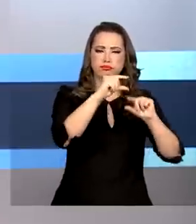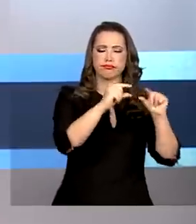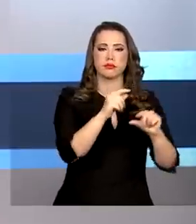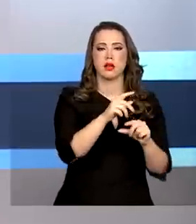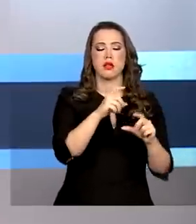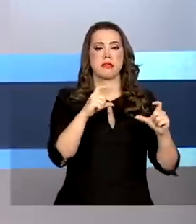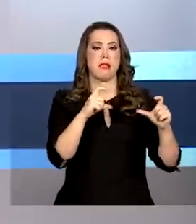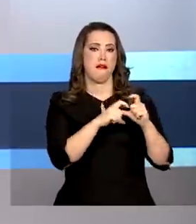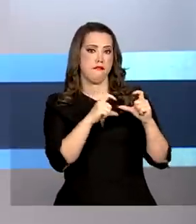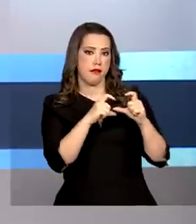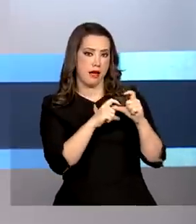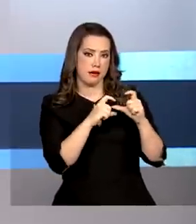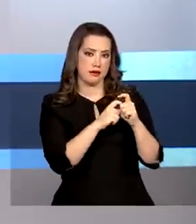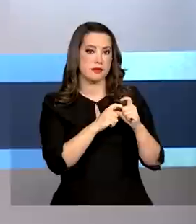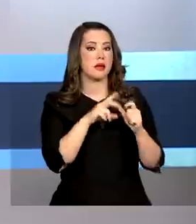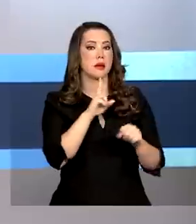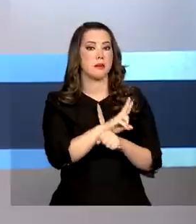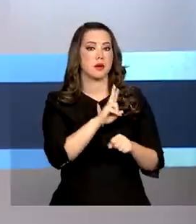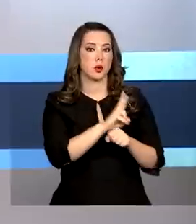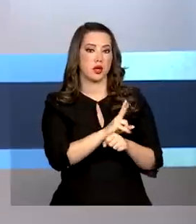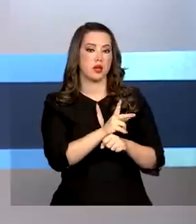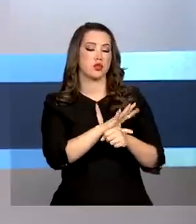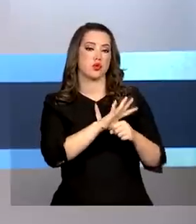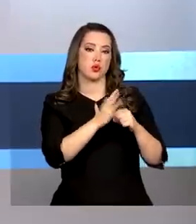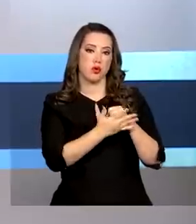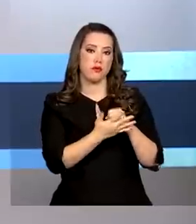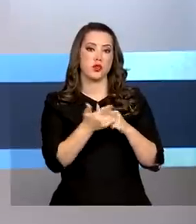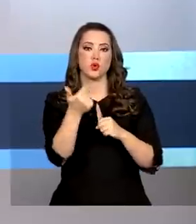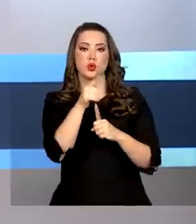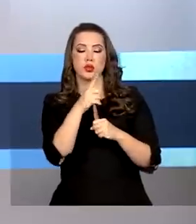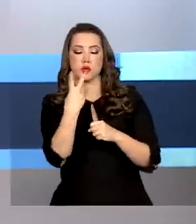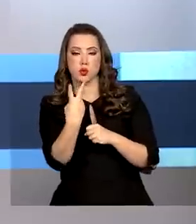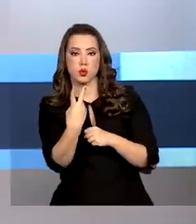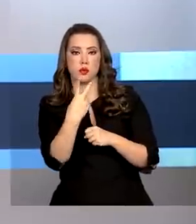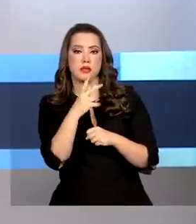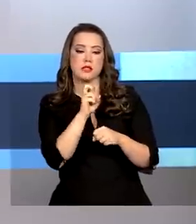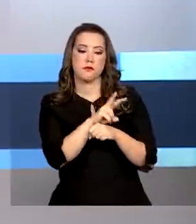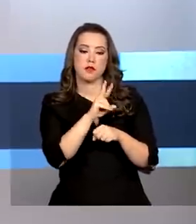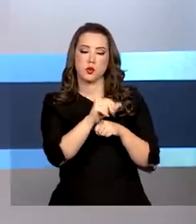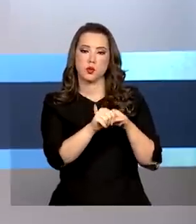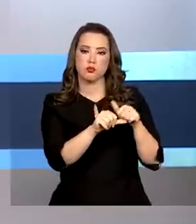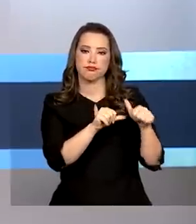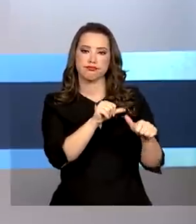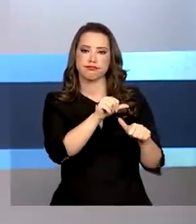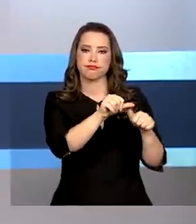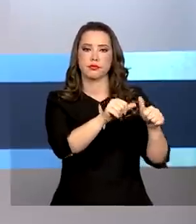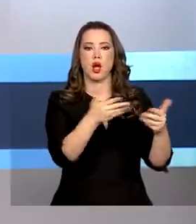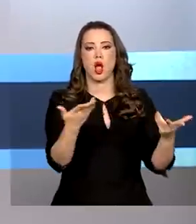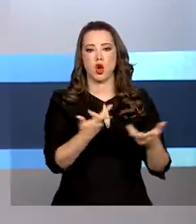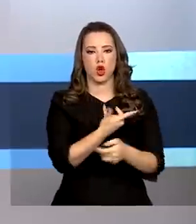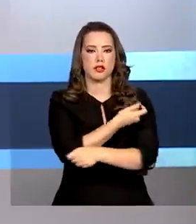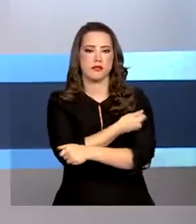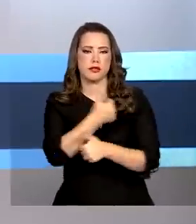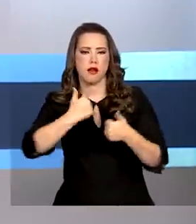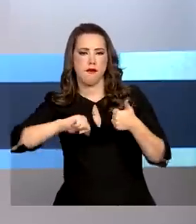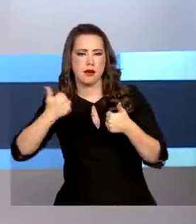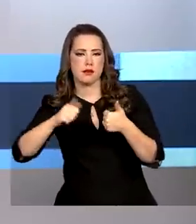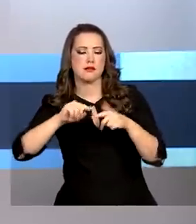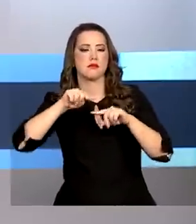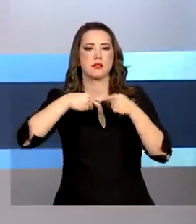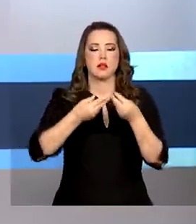protege contra a cepa original e duas subvariantes Omicron. Agora, as vacinas vão passar por avaliação e serão